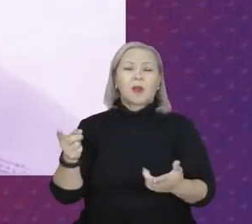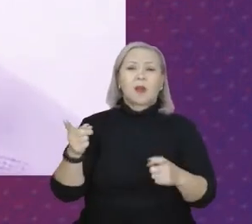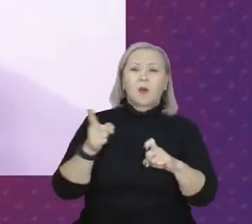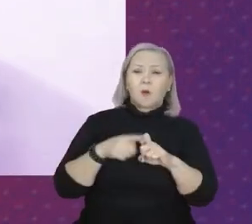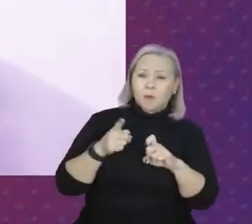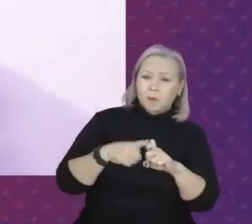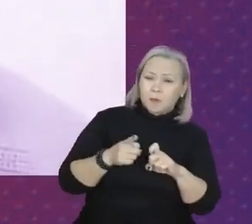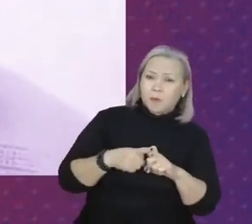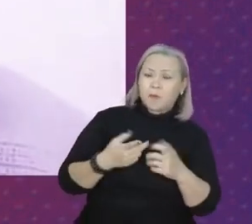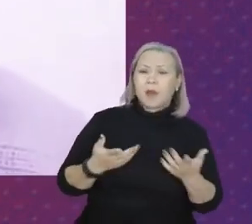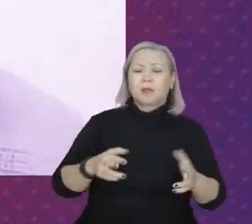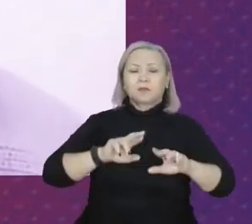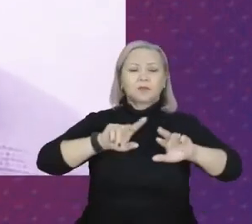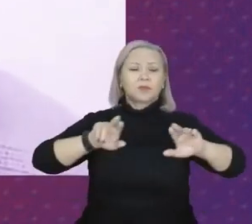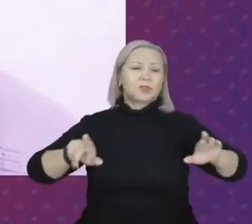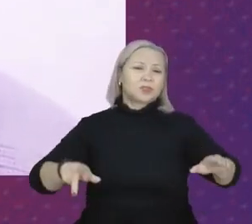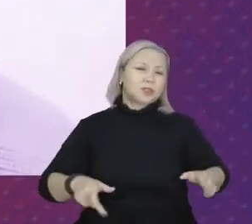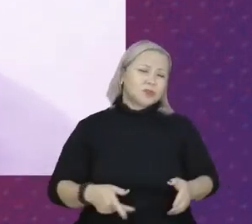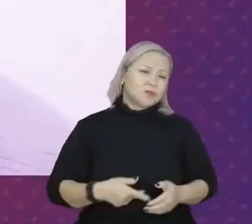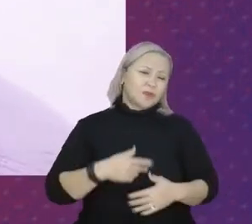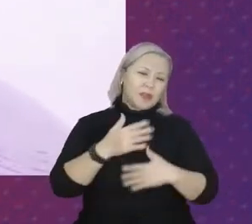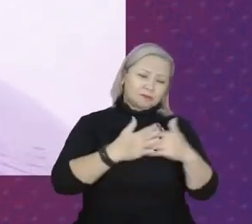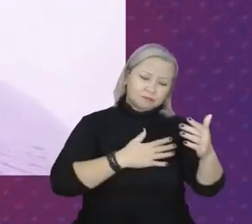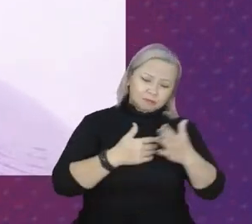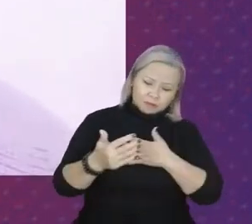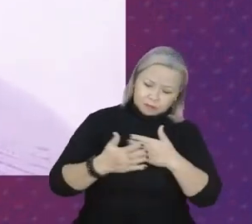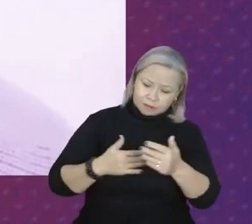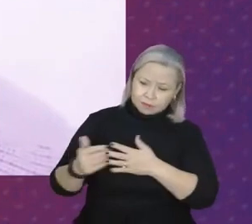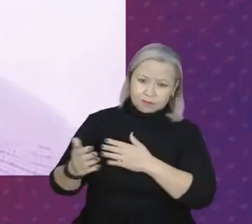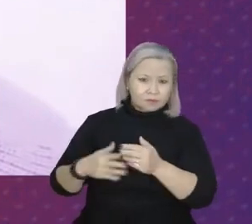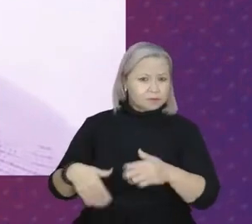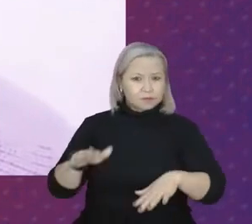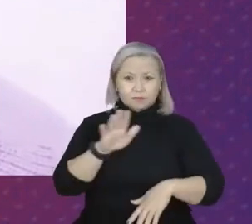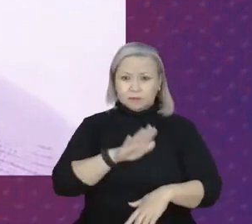ou seria nos diversos segmentos profissionais.